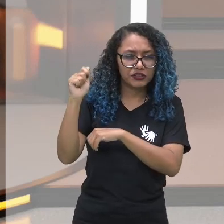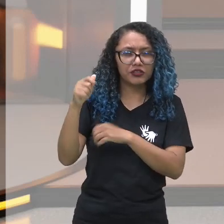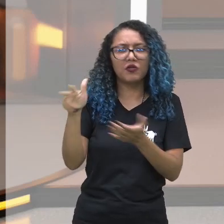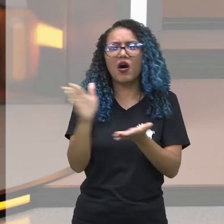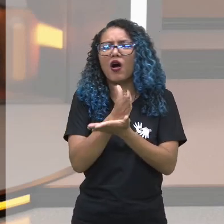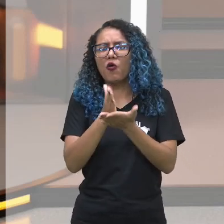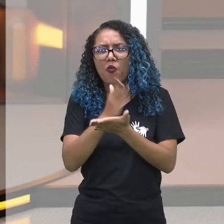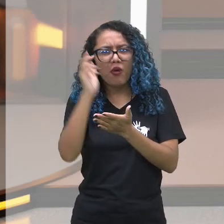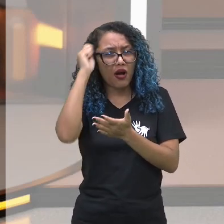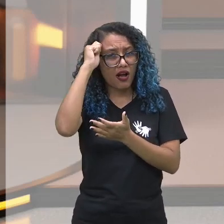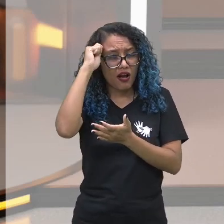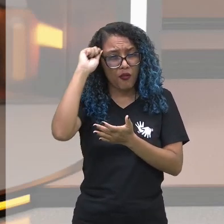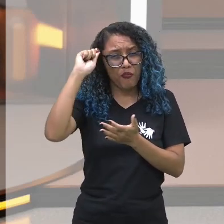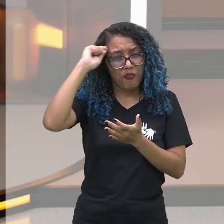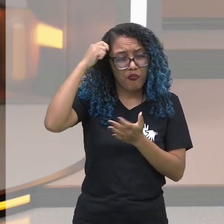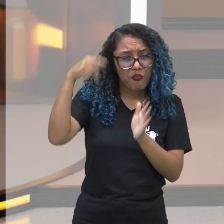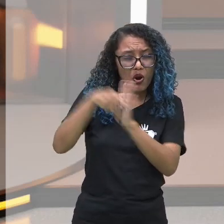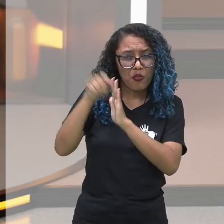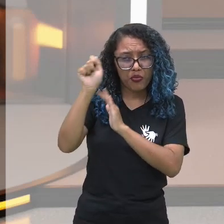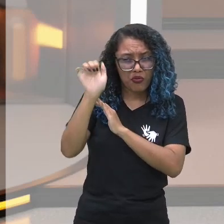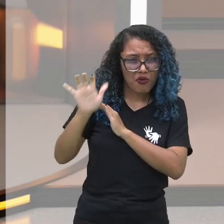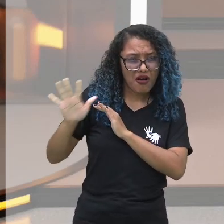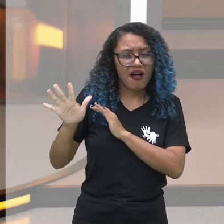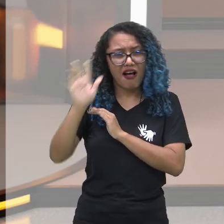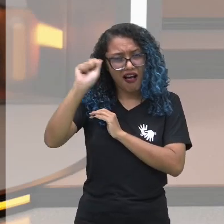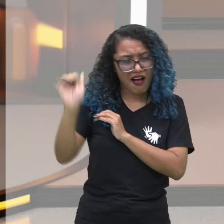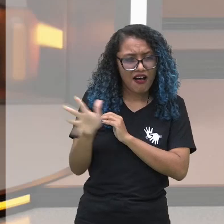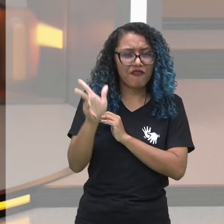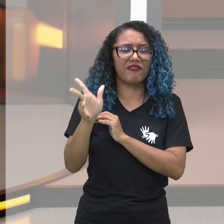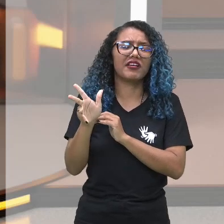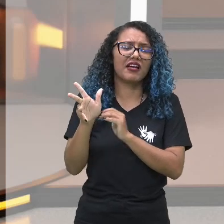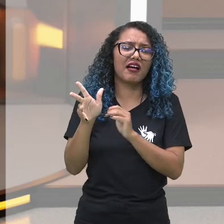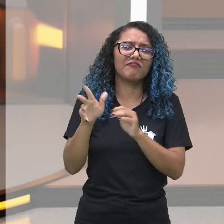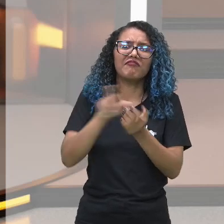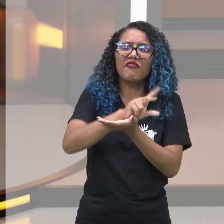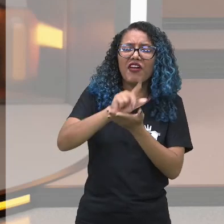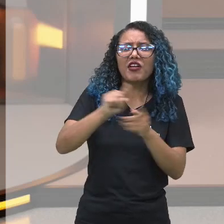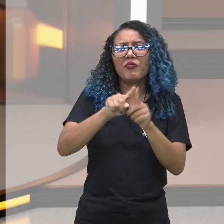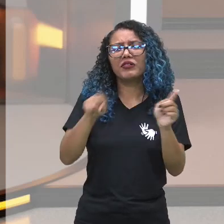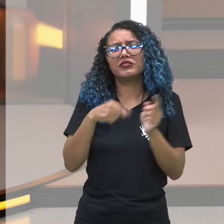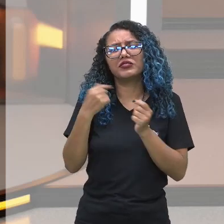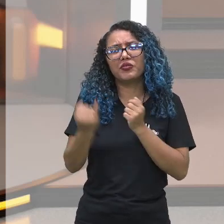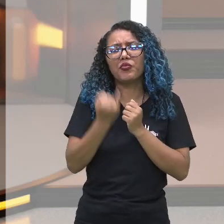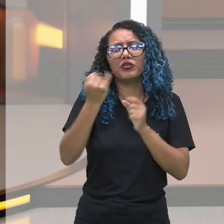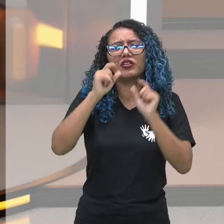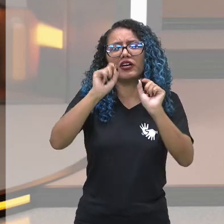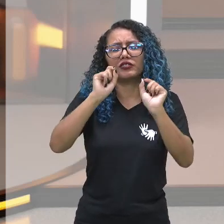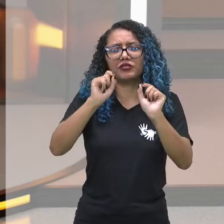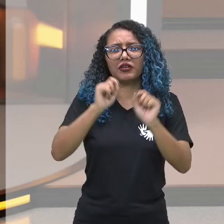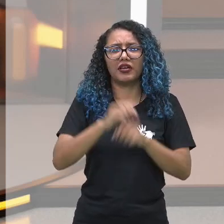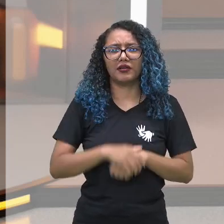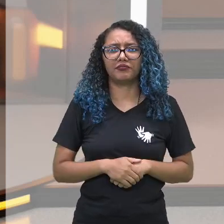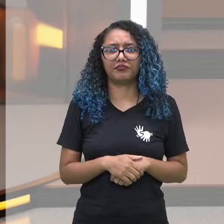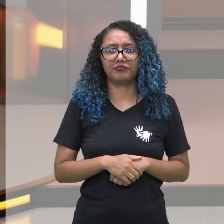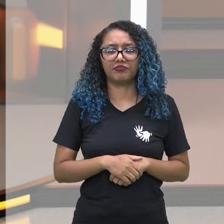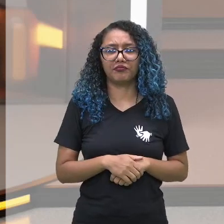África. E muitos e muitos outros. Mas o importante, gente, é deixar claro que o brasileiro não se identifica apenas